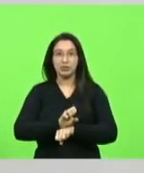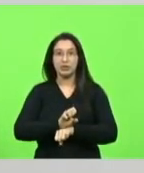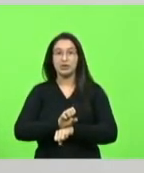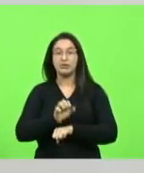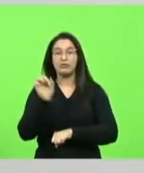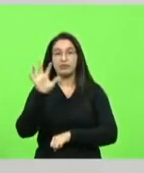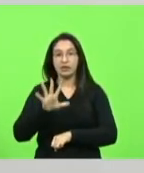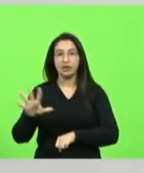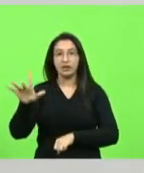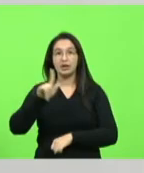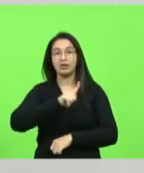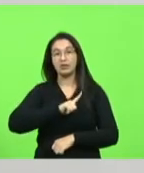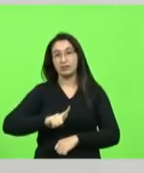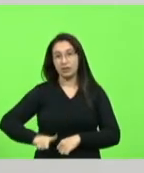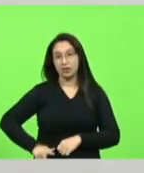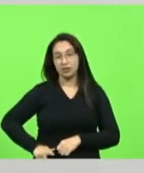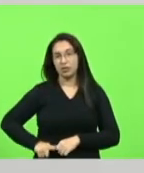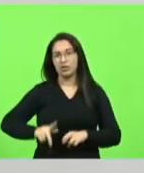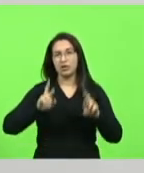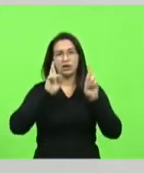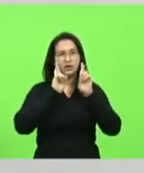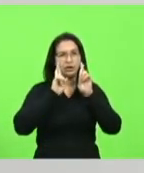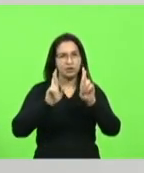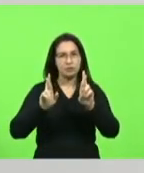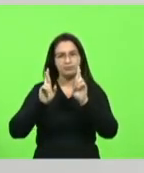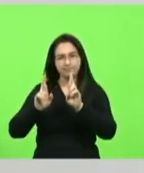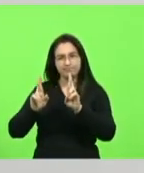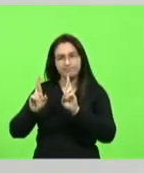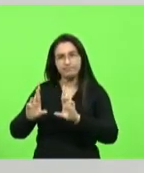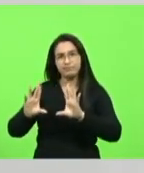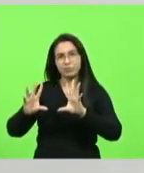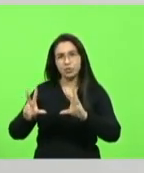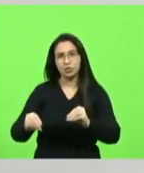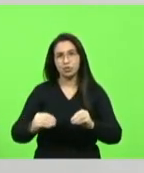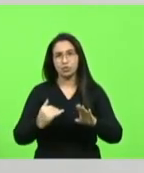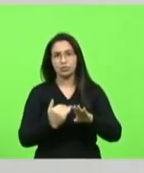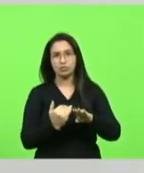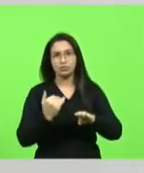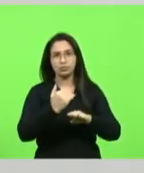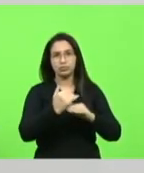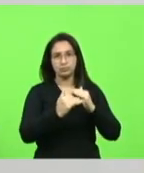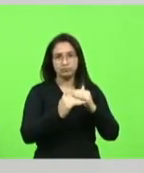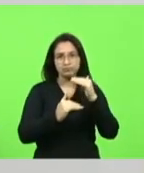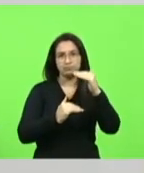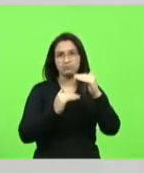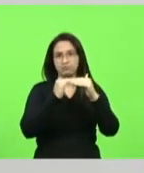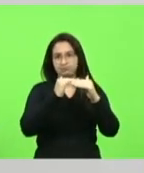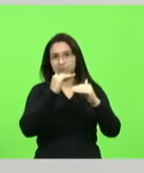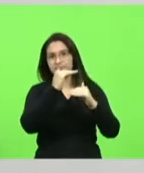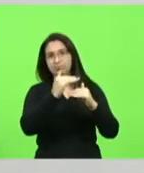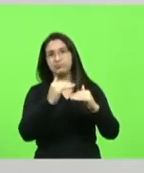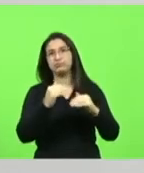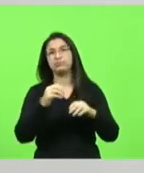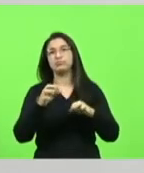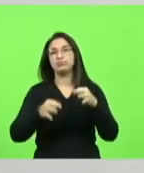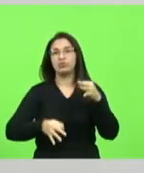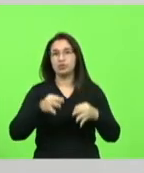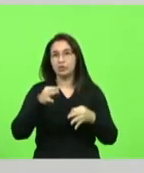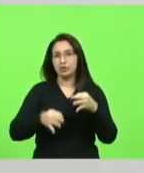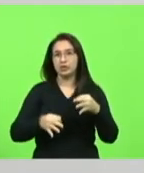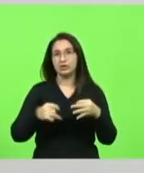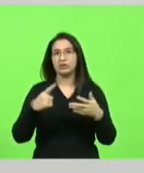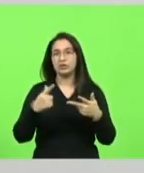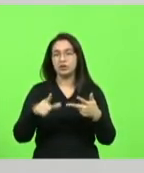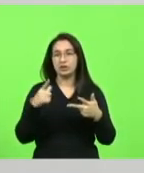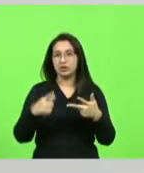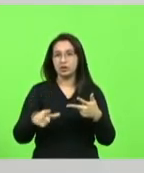e respeitando a hierarquia entre os poderes tanto do legislativo do executivo do judiciário do ministério público